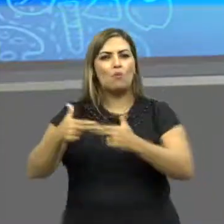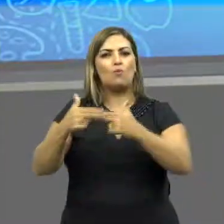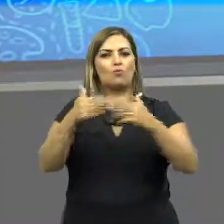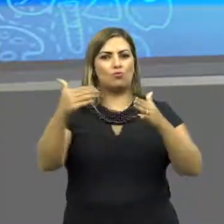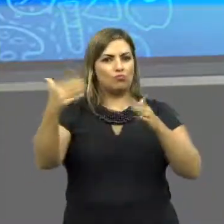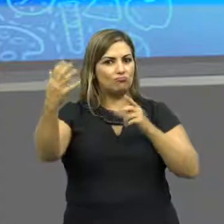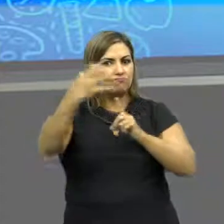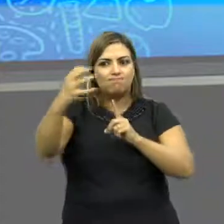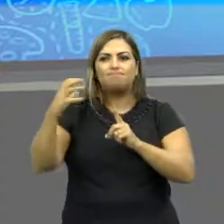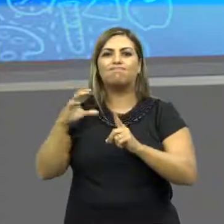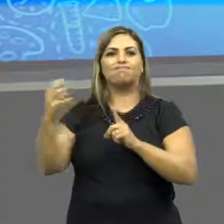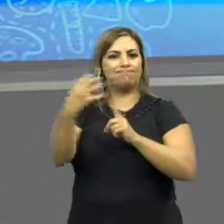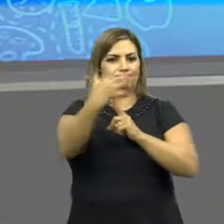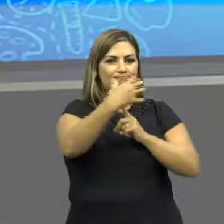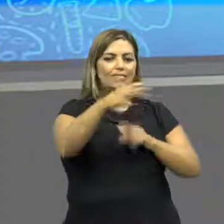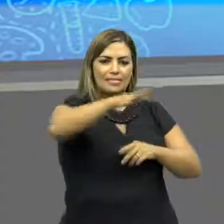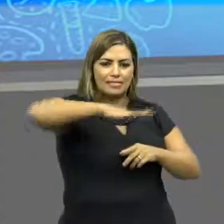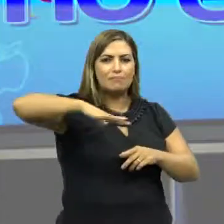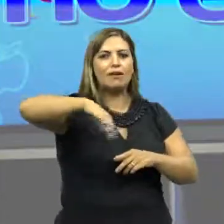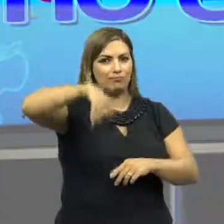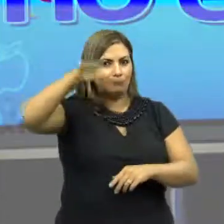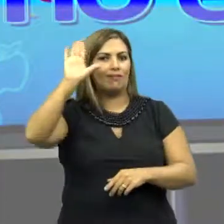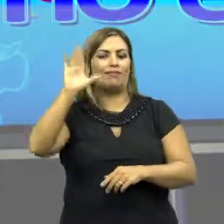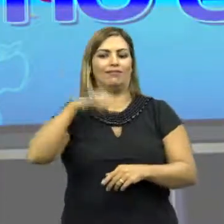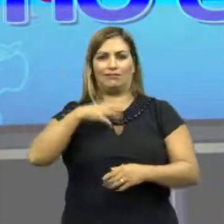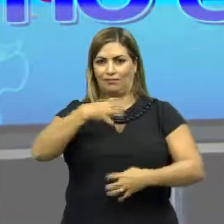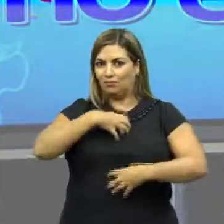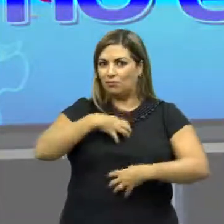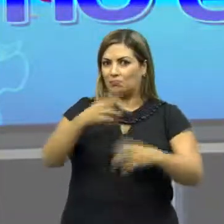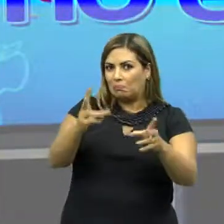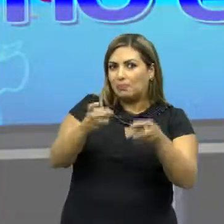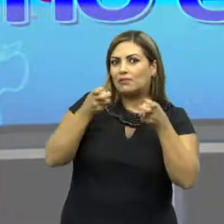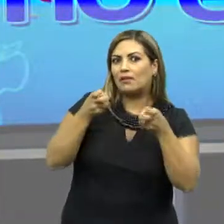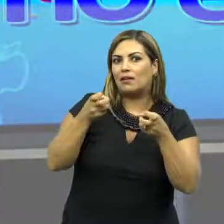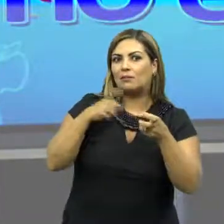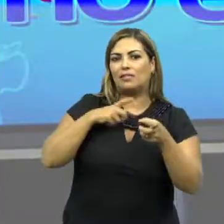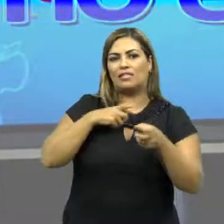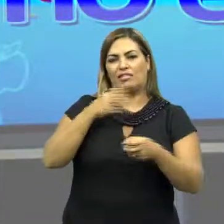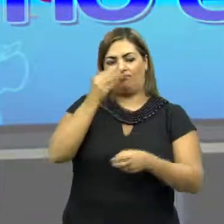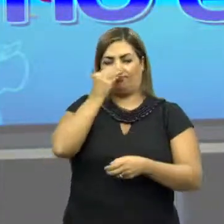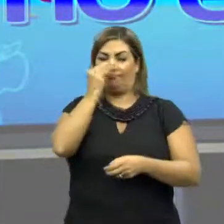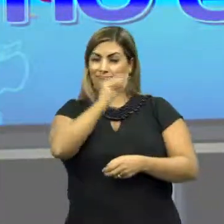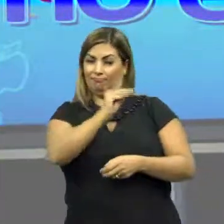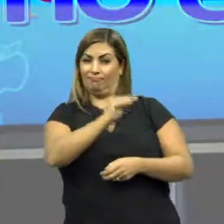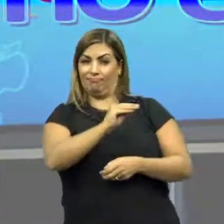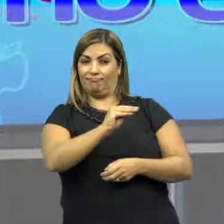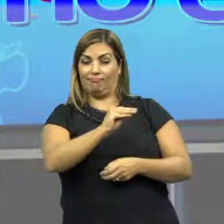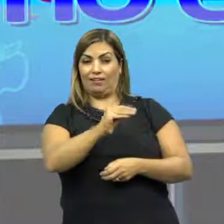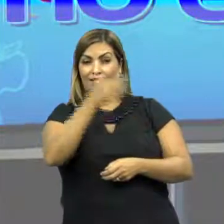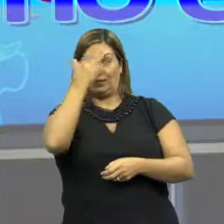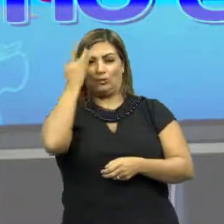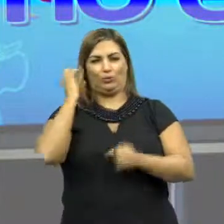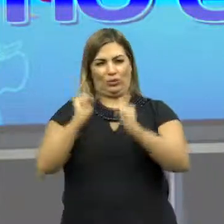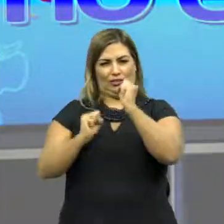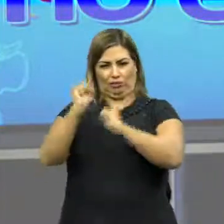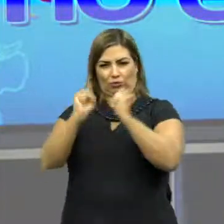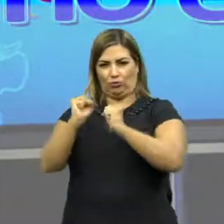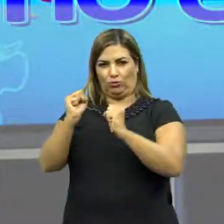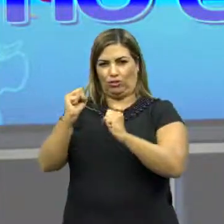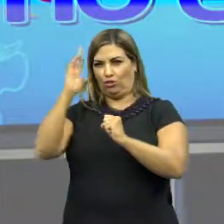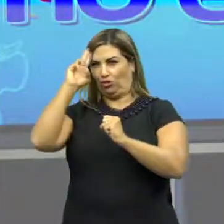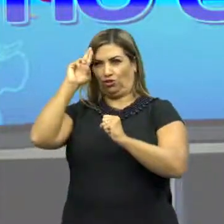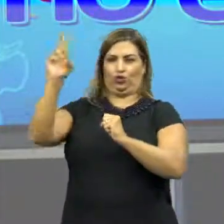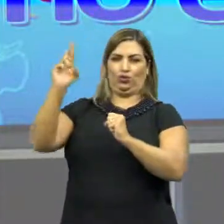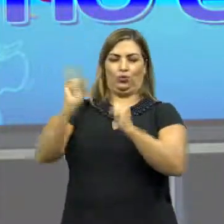causados por ele ganham maior espaço. Dessa maneira, percebe-se que o descaso do maior parte das corporações